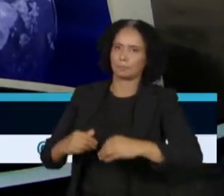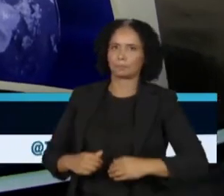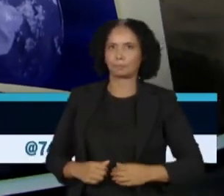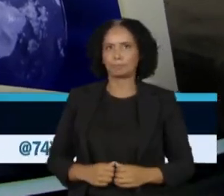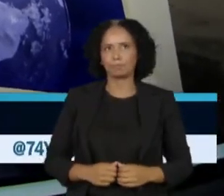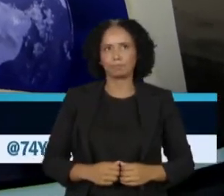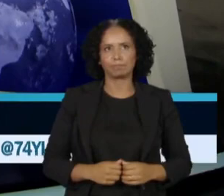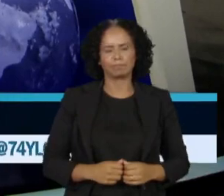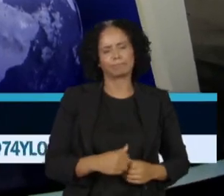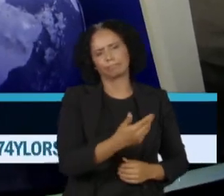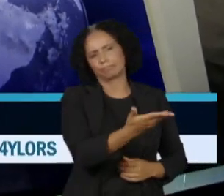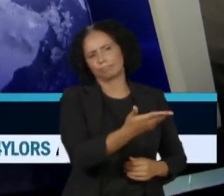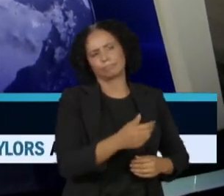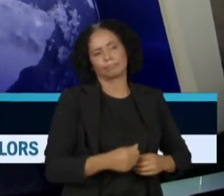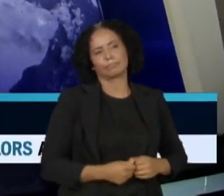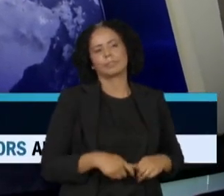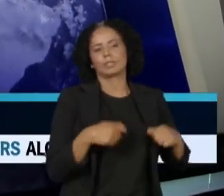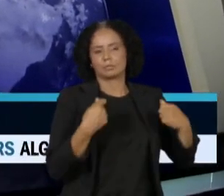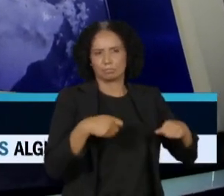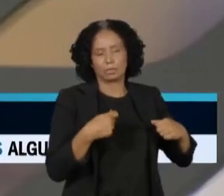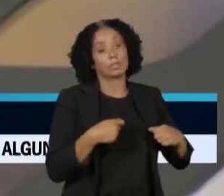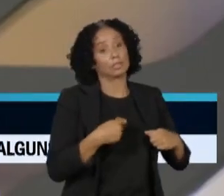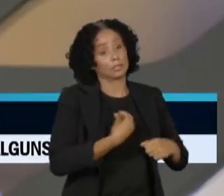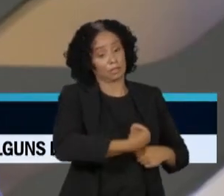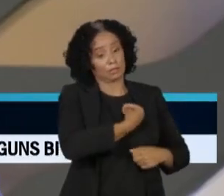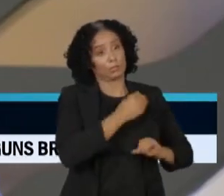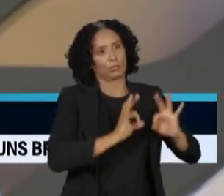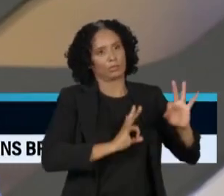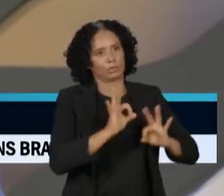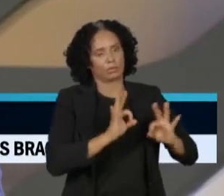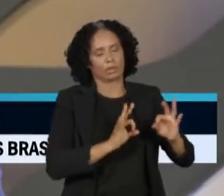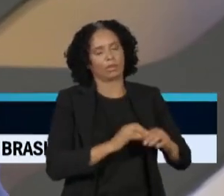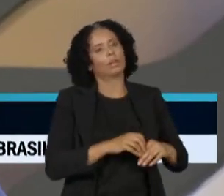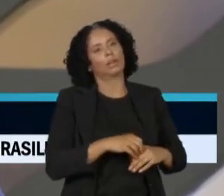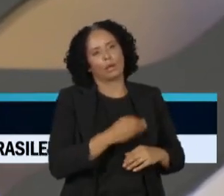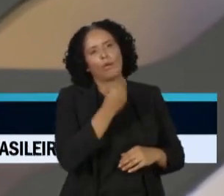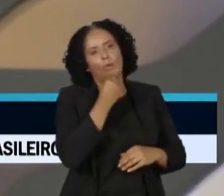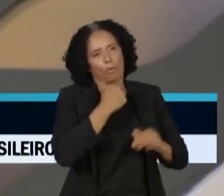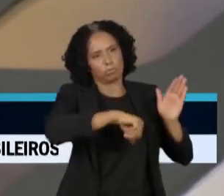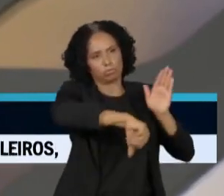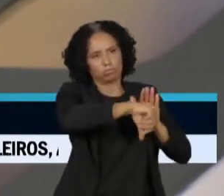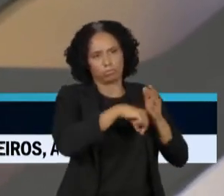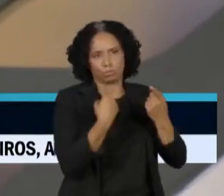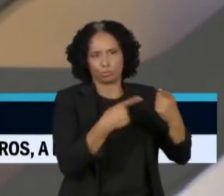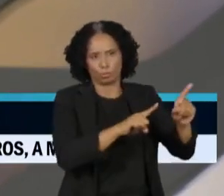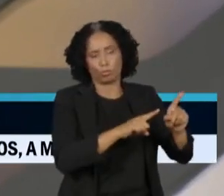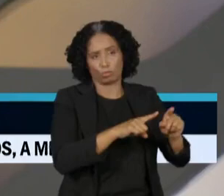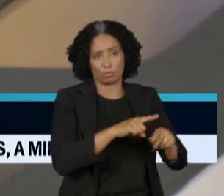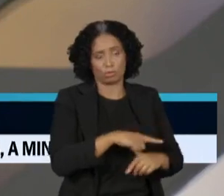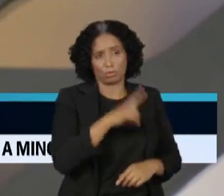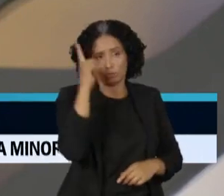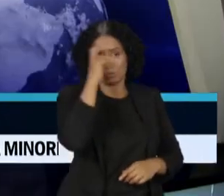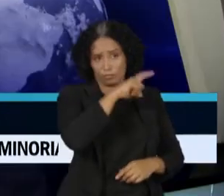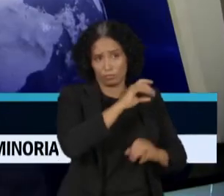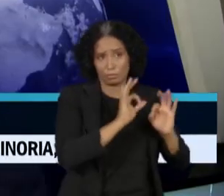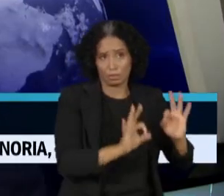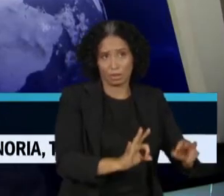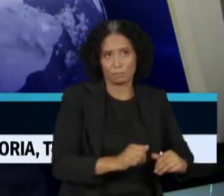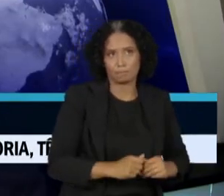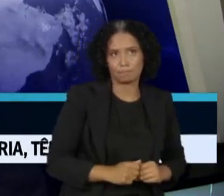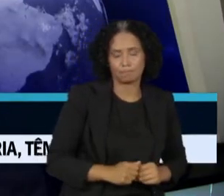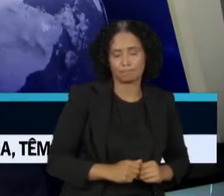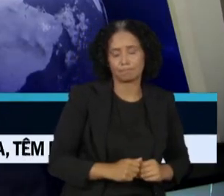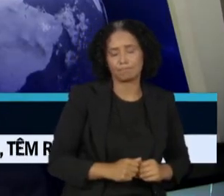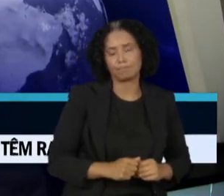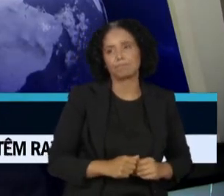É isso, nós temos que nos organizar, é claro que combater a criminalidade é tarefa número um. Condição necessária. Mas a gente precisa